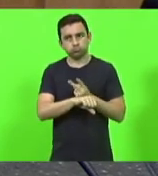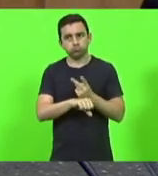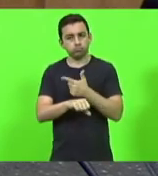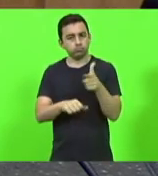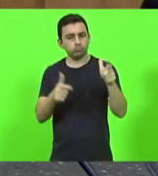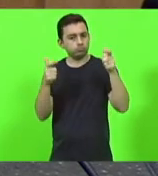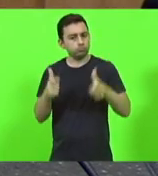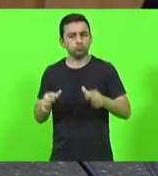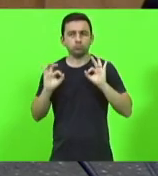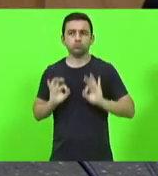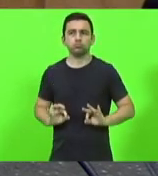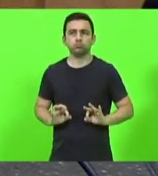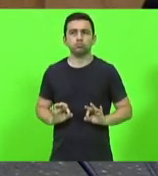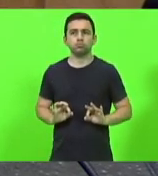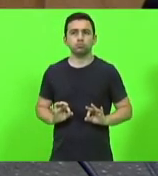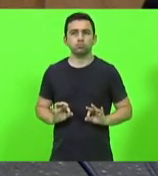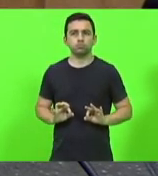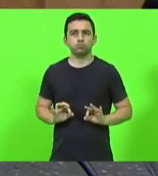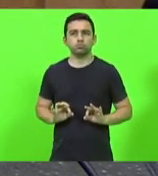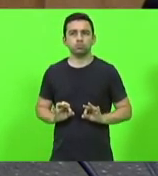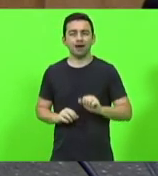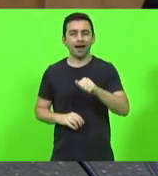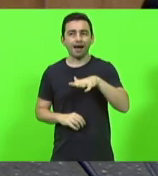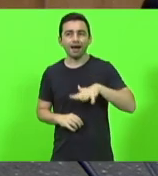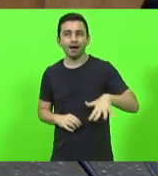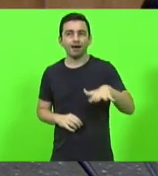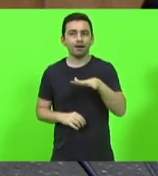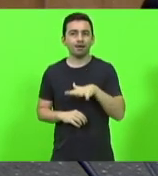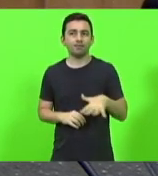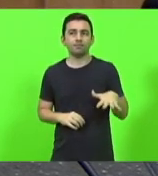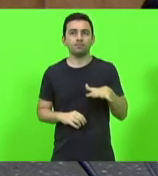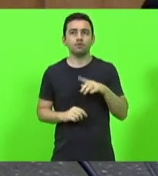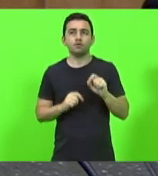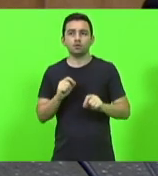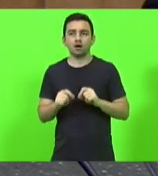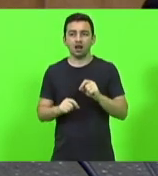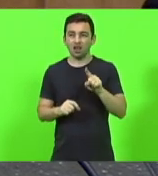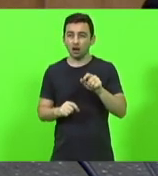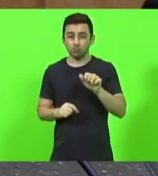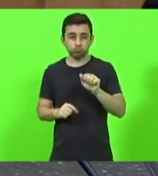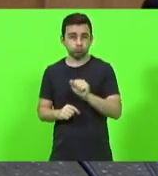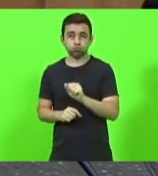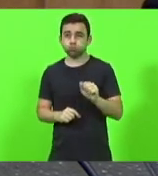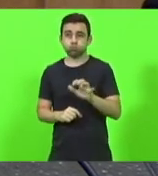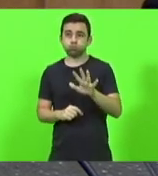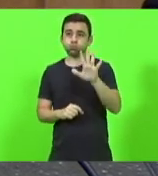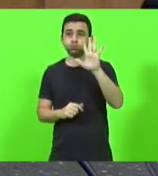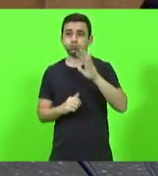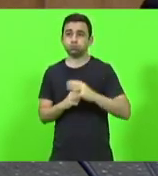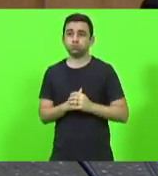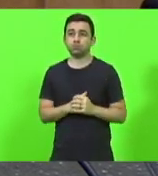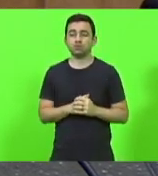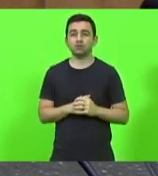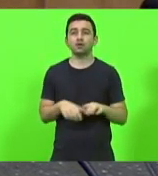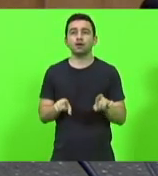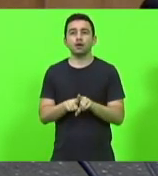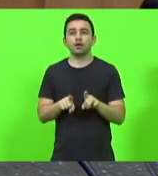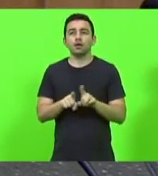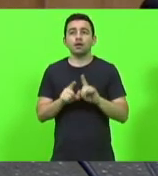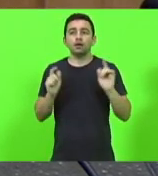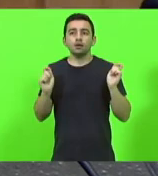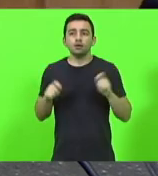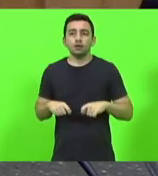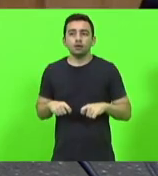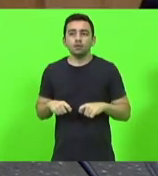apropriado para o CEASA. nós estamos numa área que vale uma fortuna e também nós podemos oportunizar